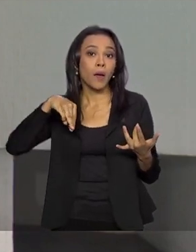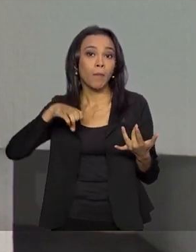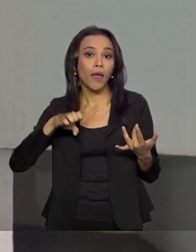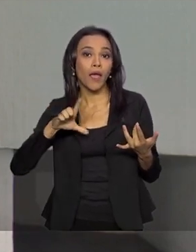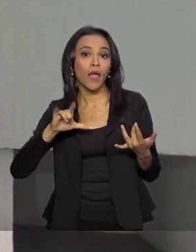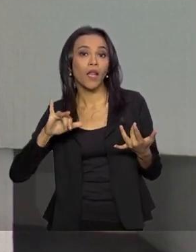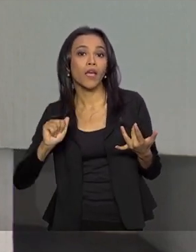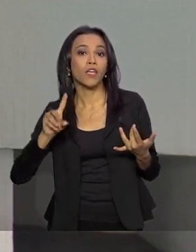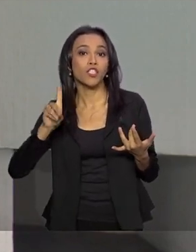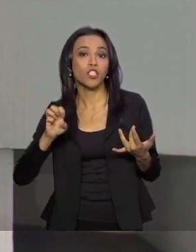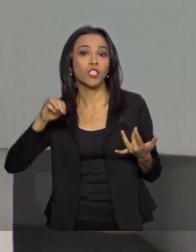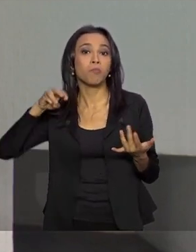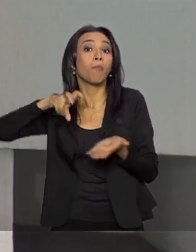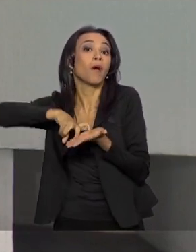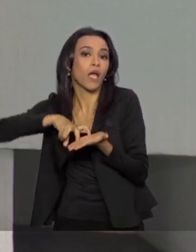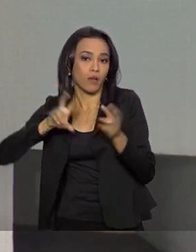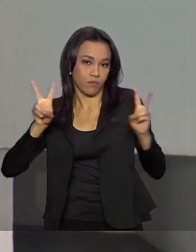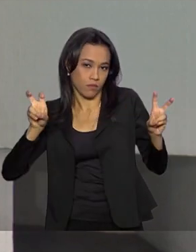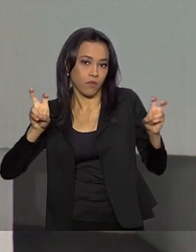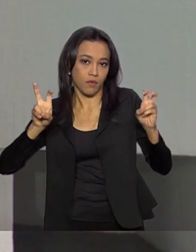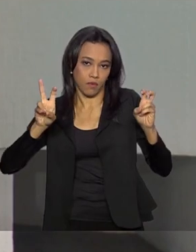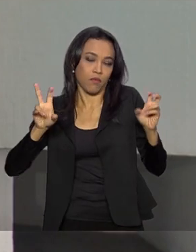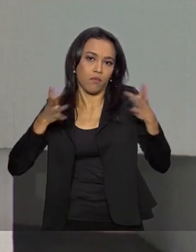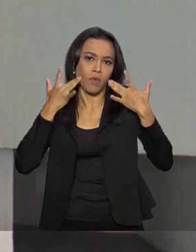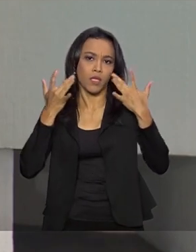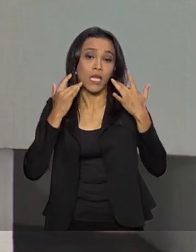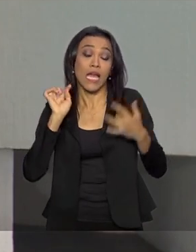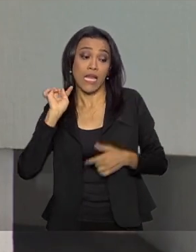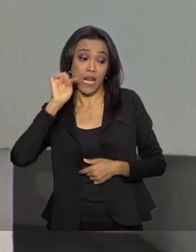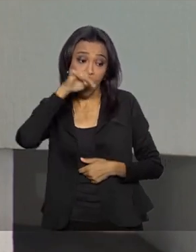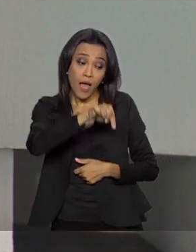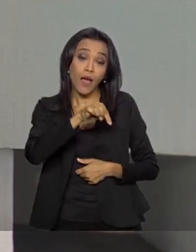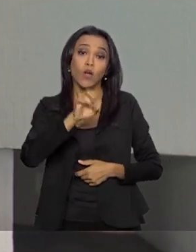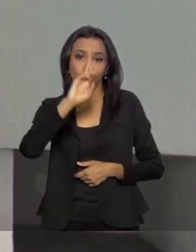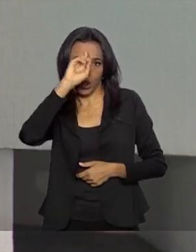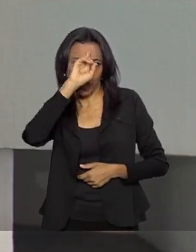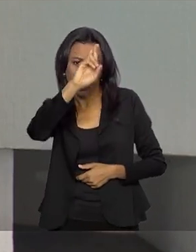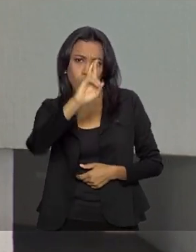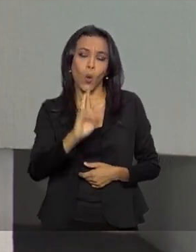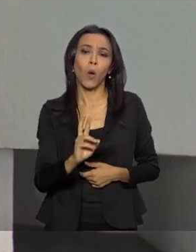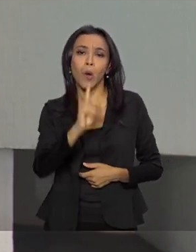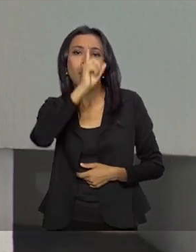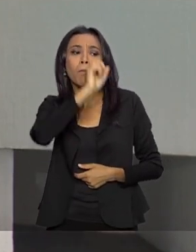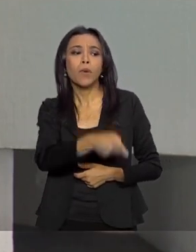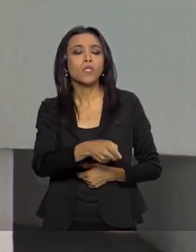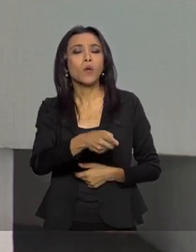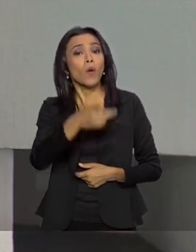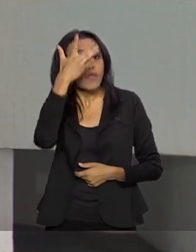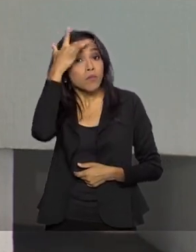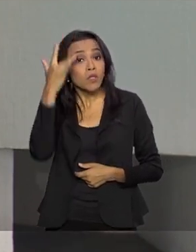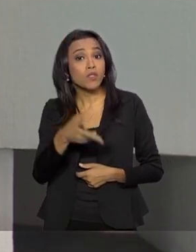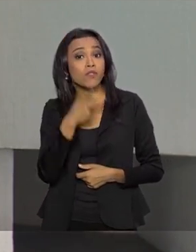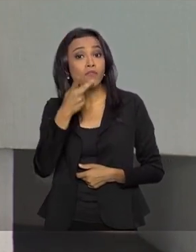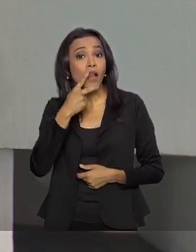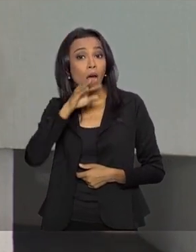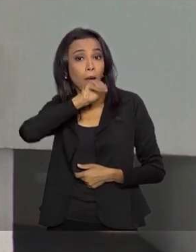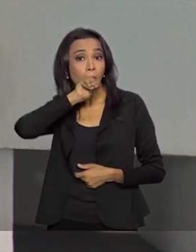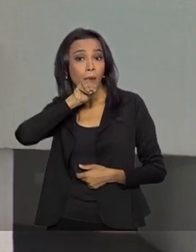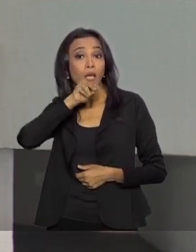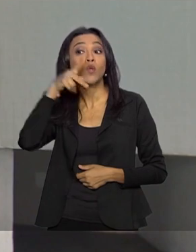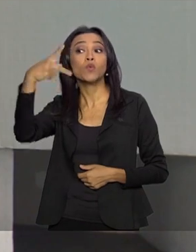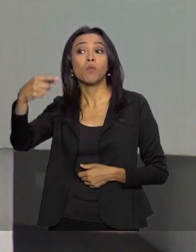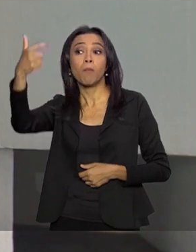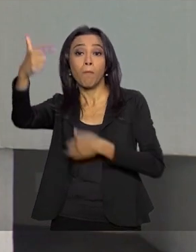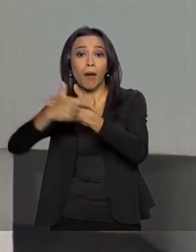E no laboratório, o diretor mandou as pessoas falarem, cada um falar dos personagens dos outros.